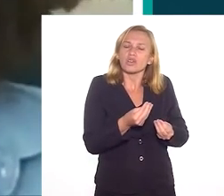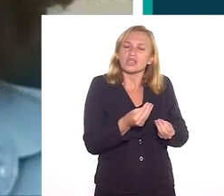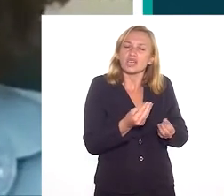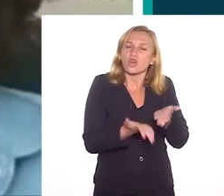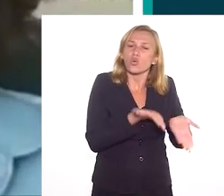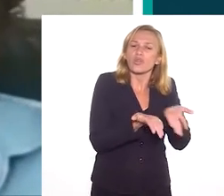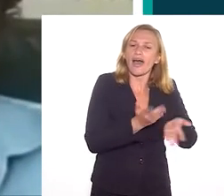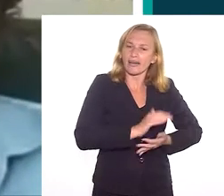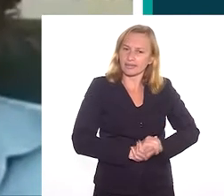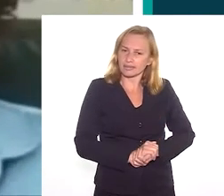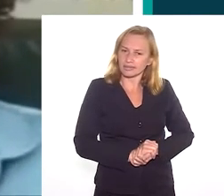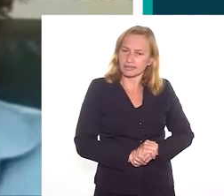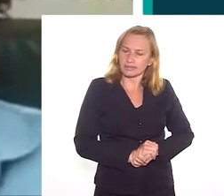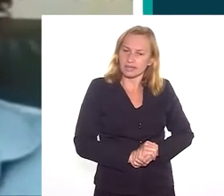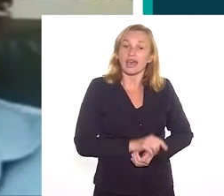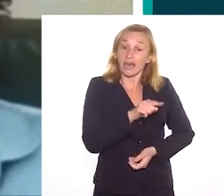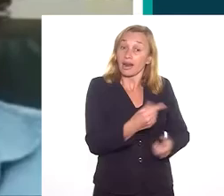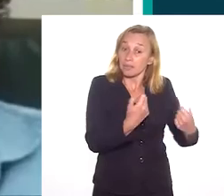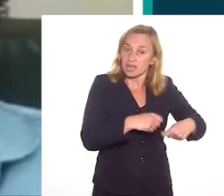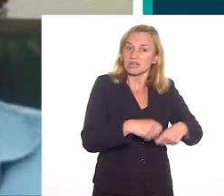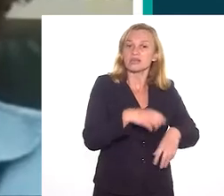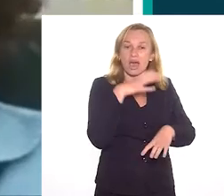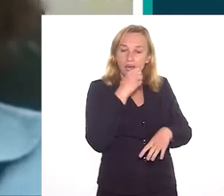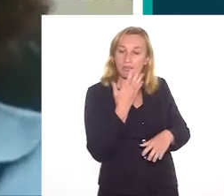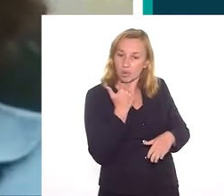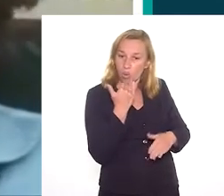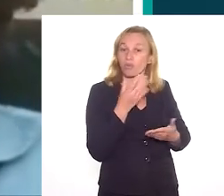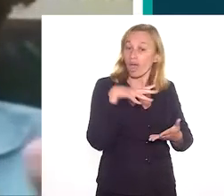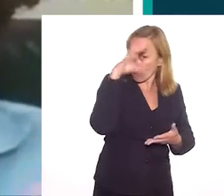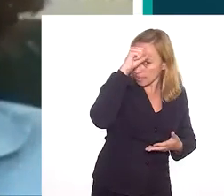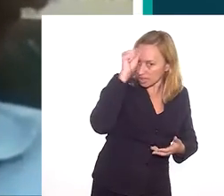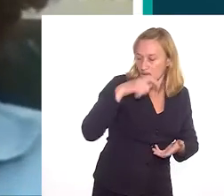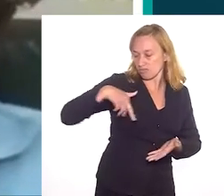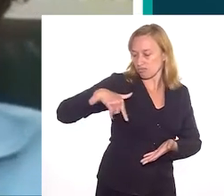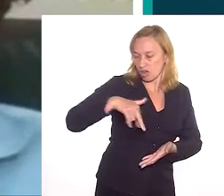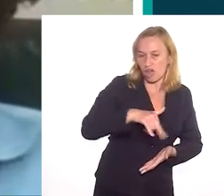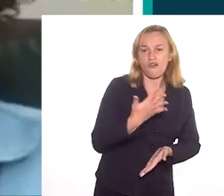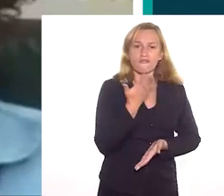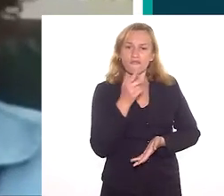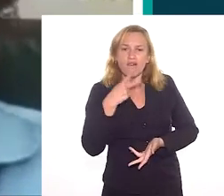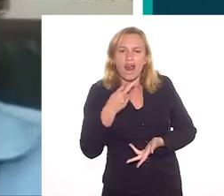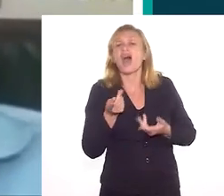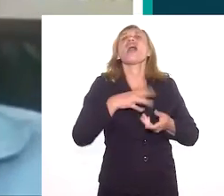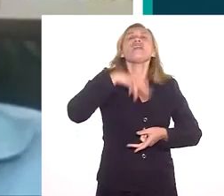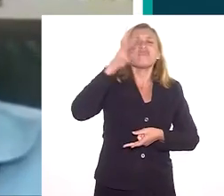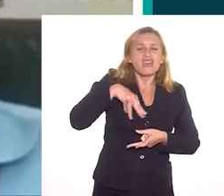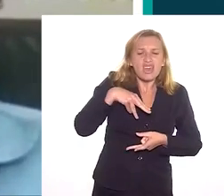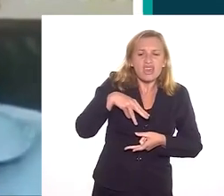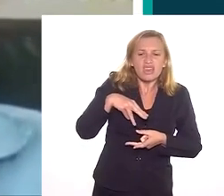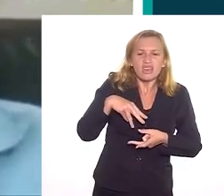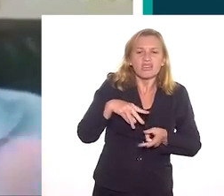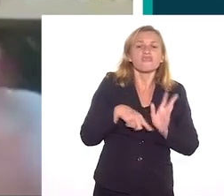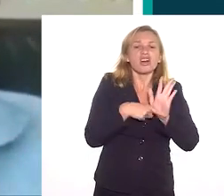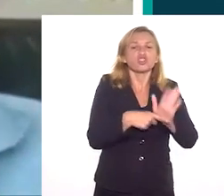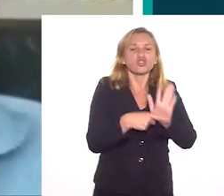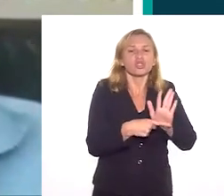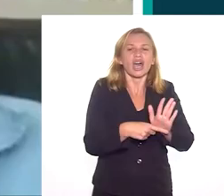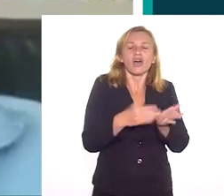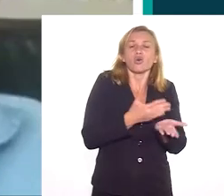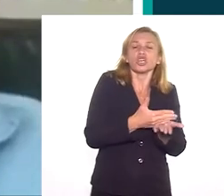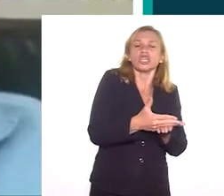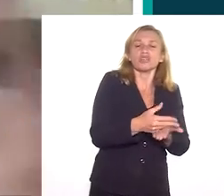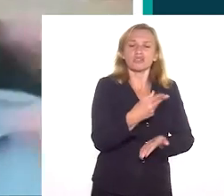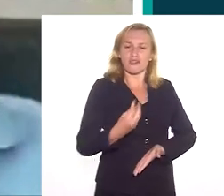como é que ela vai ser criada? Nós sabemos muito bem que a criança, ela precisa aprender a comer, aprender a andar, aprender a falar. Quem é que vai